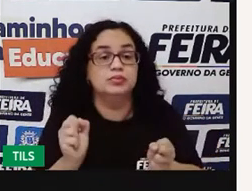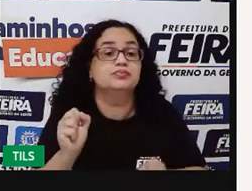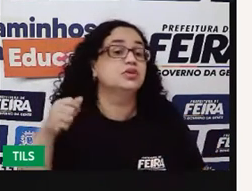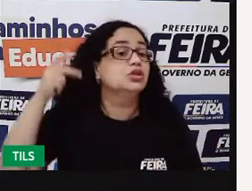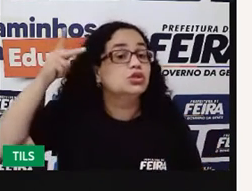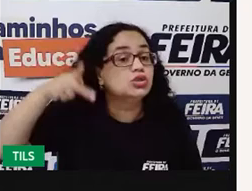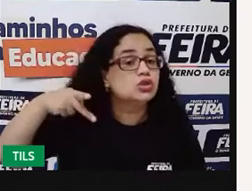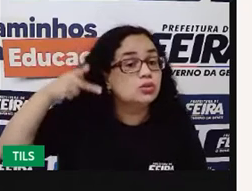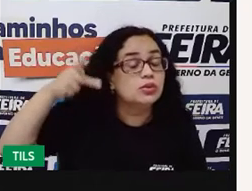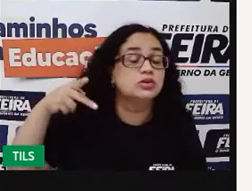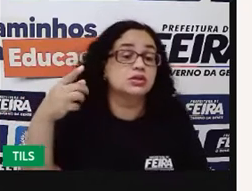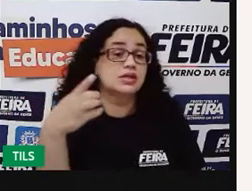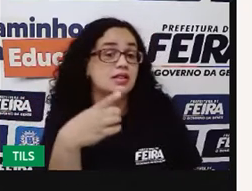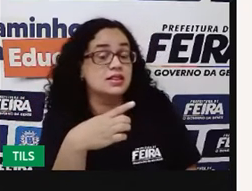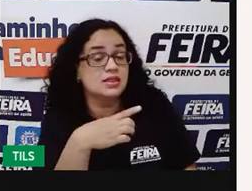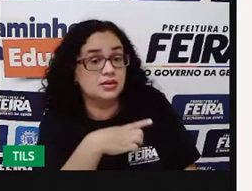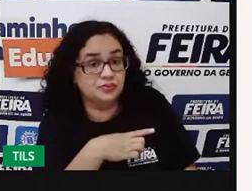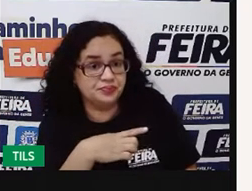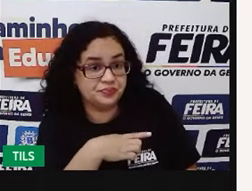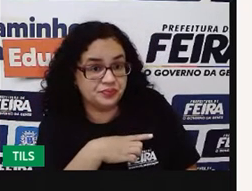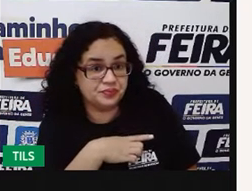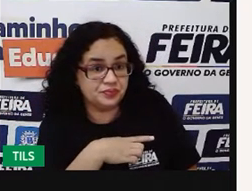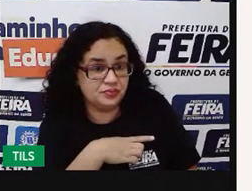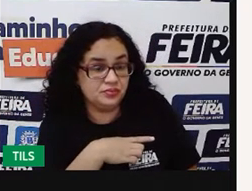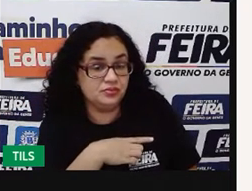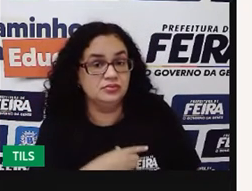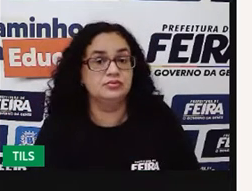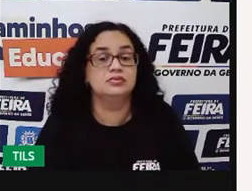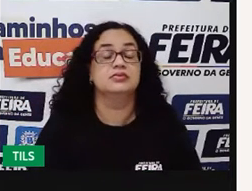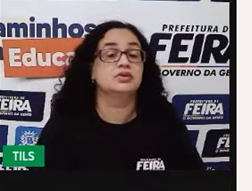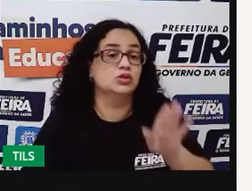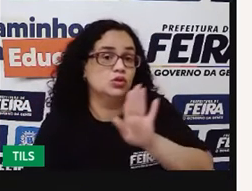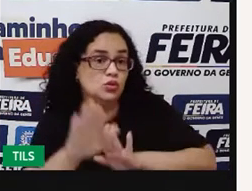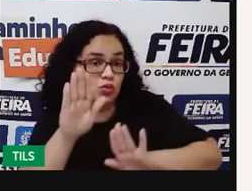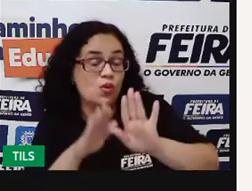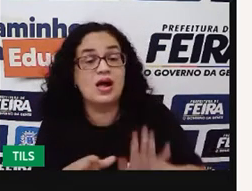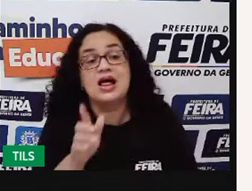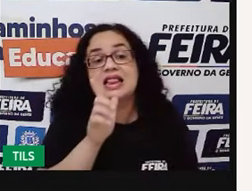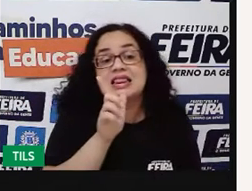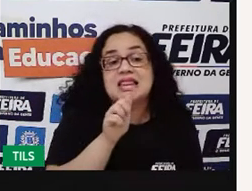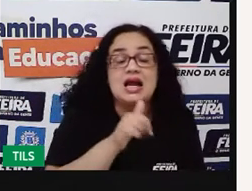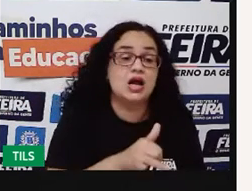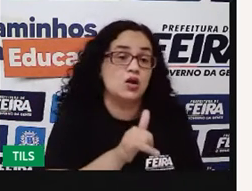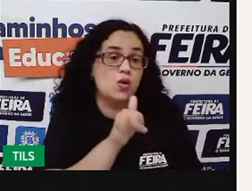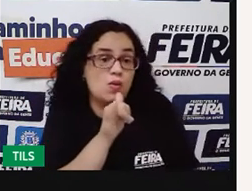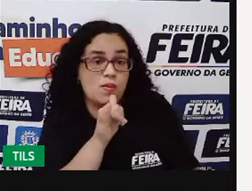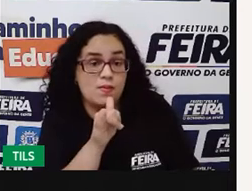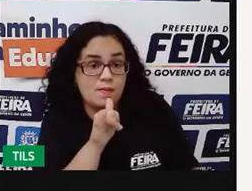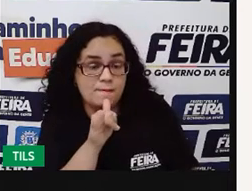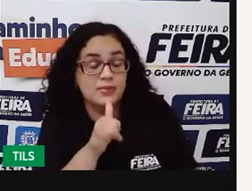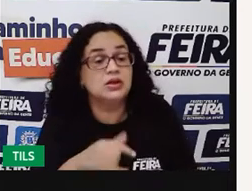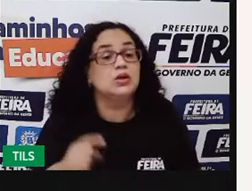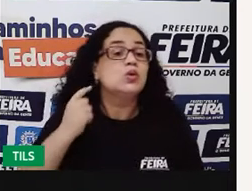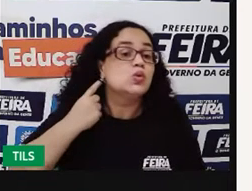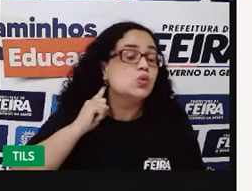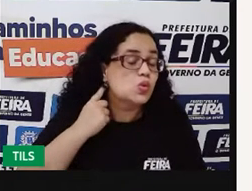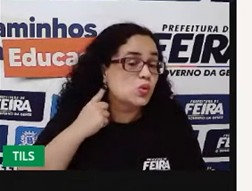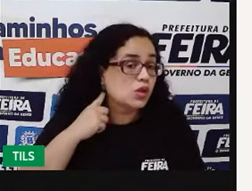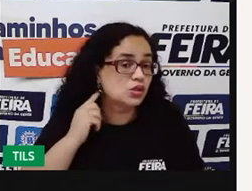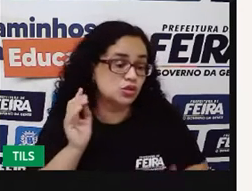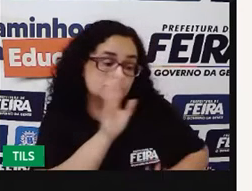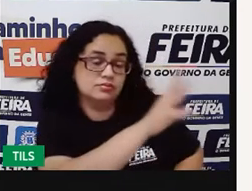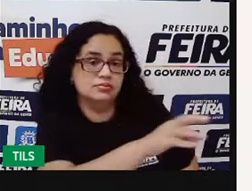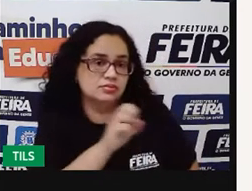Que vai gerenciar esse tratamento da água, por exemplo. A coleta de lixo no bairro